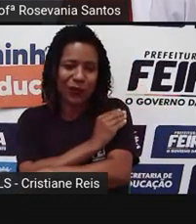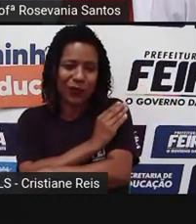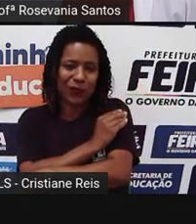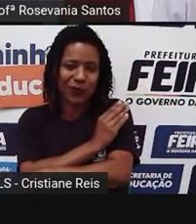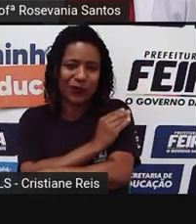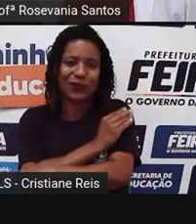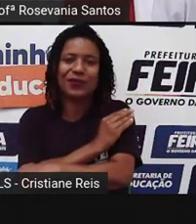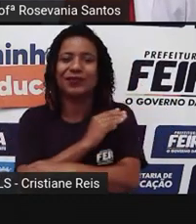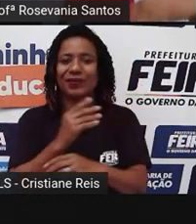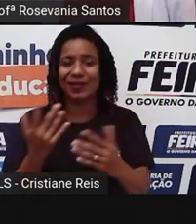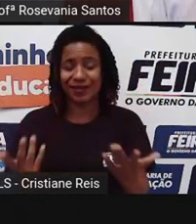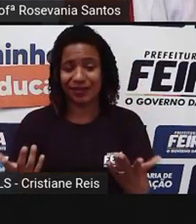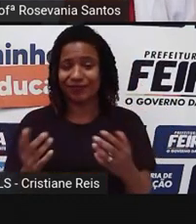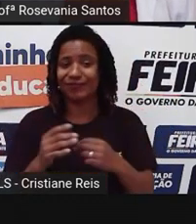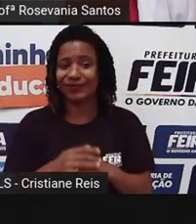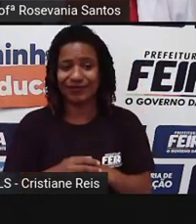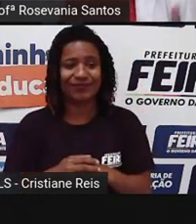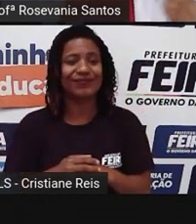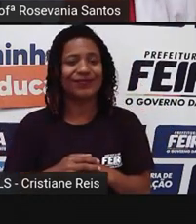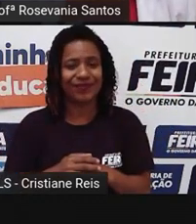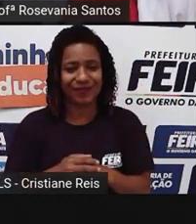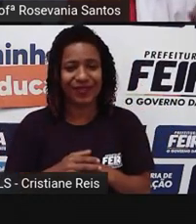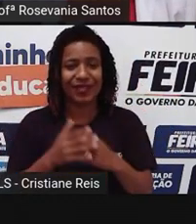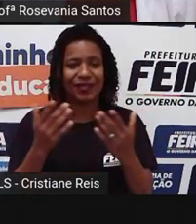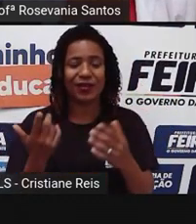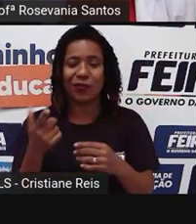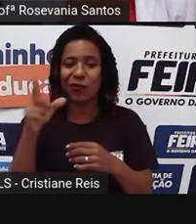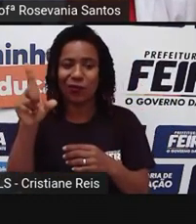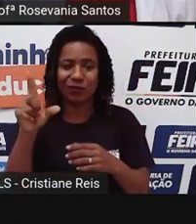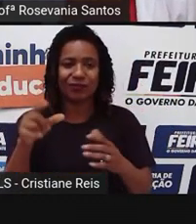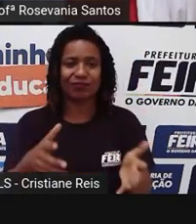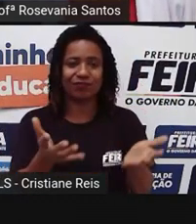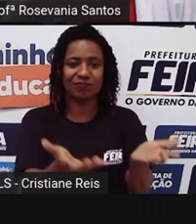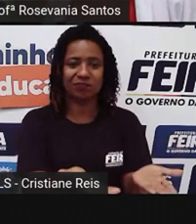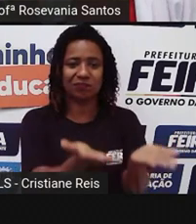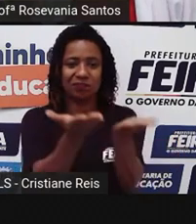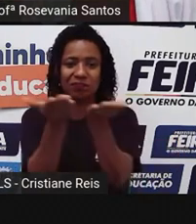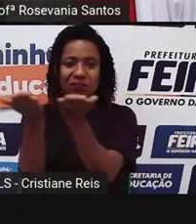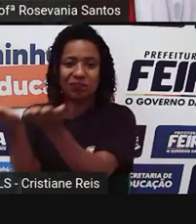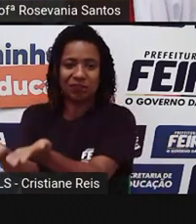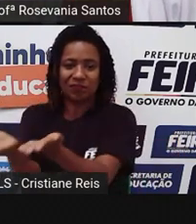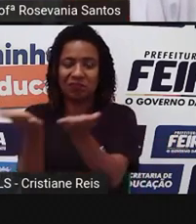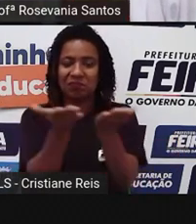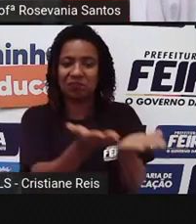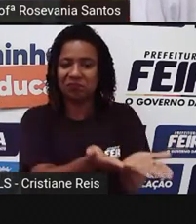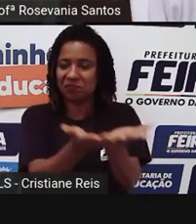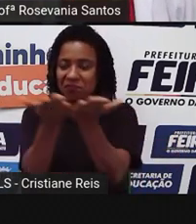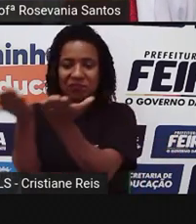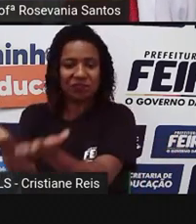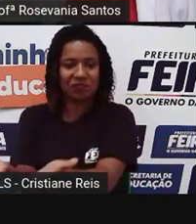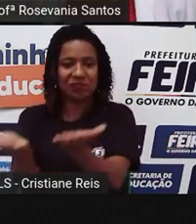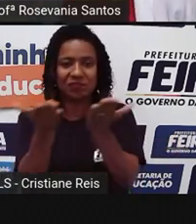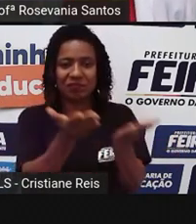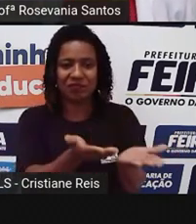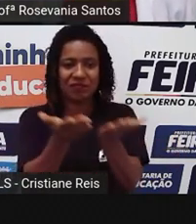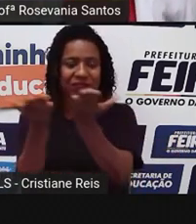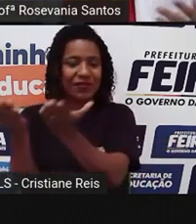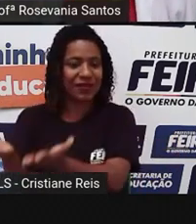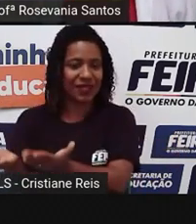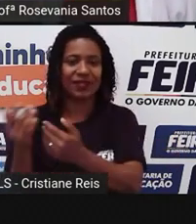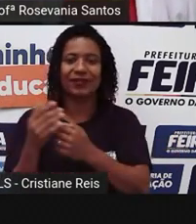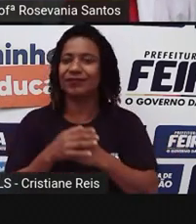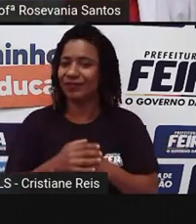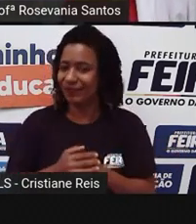lavoura, e aí só vem outra máquina, carrega e tal, e olha que eu estou dando um exemplo bem simples, né, do algodão, mas